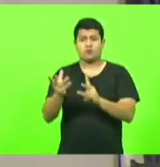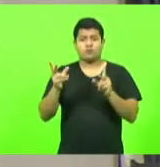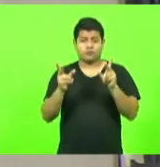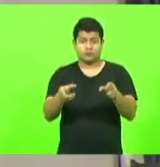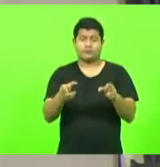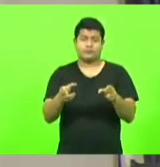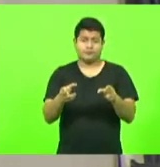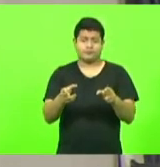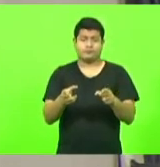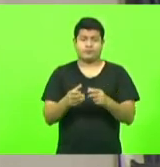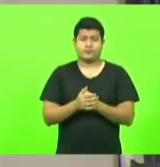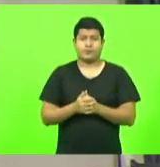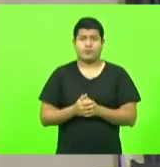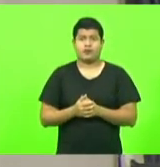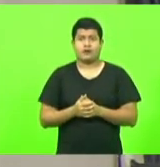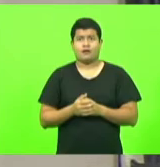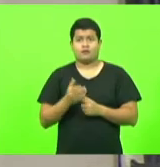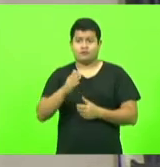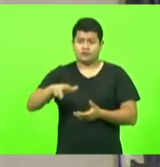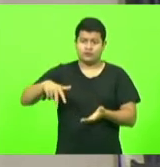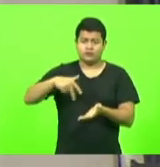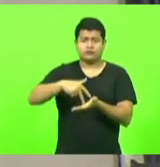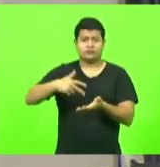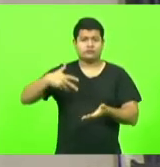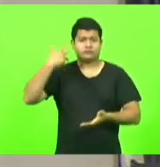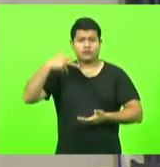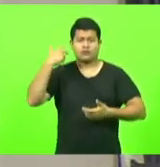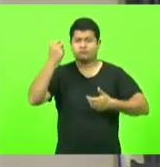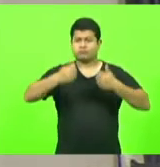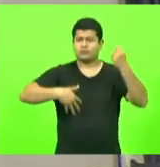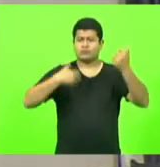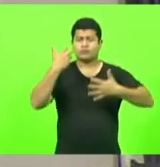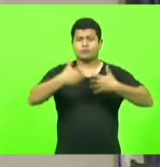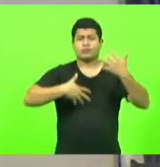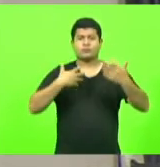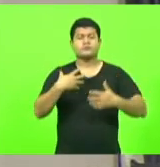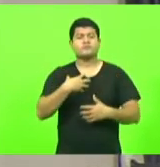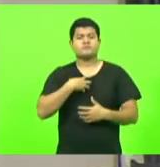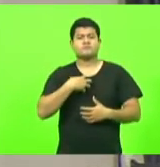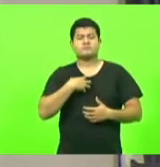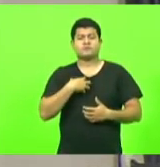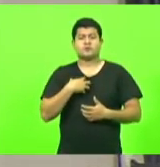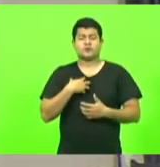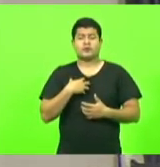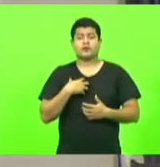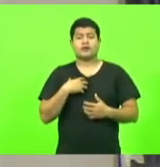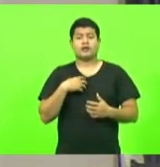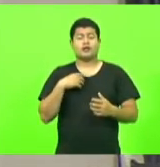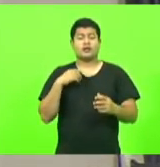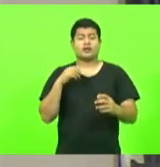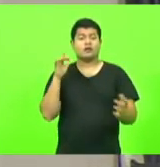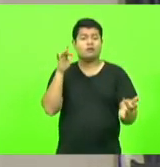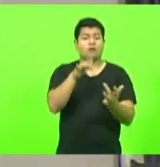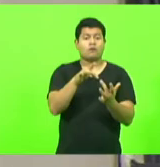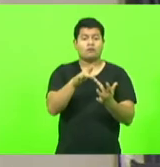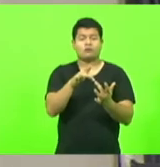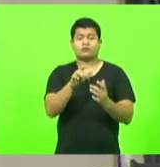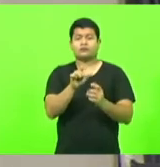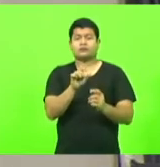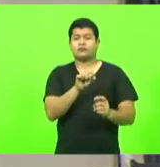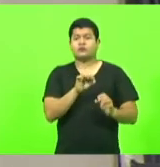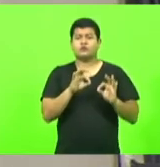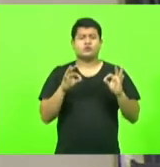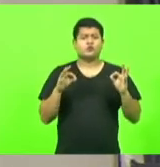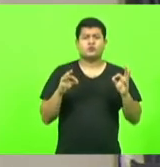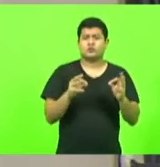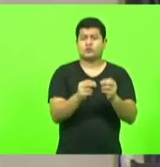vocês para poder se expressar para poder falar a todos os jovens que dá sim para a